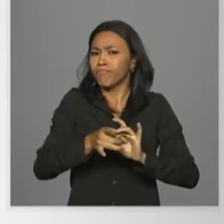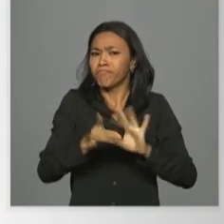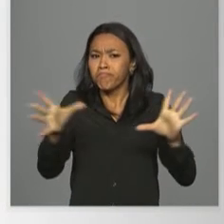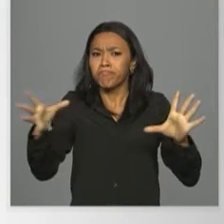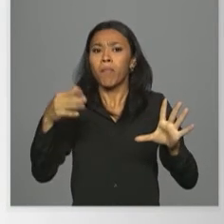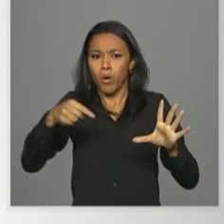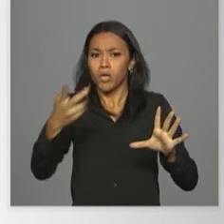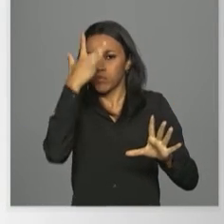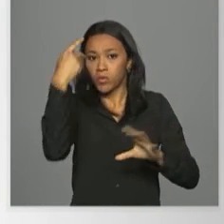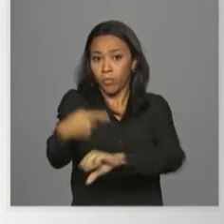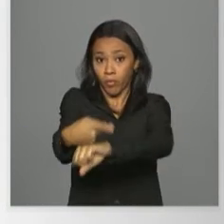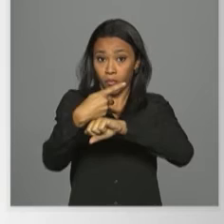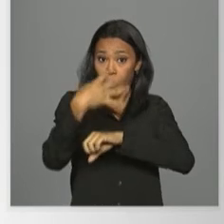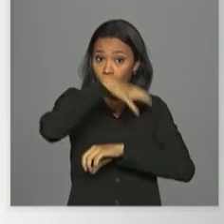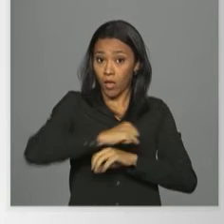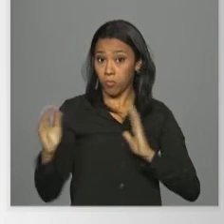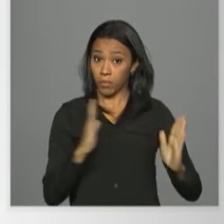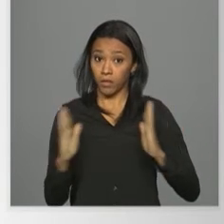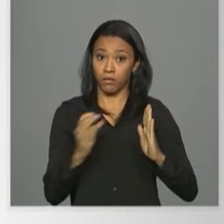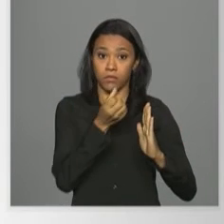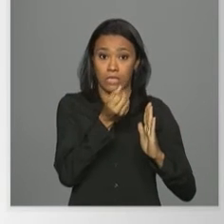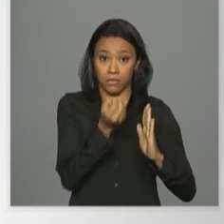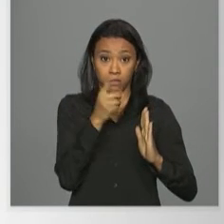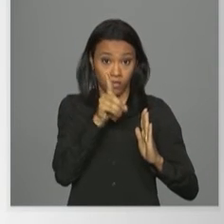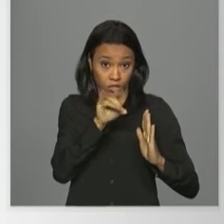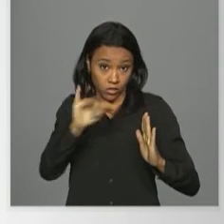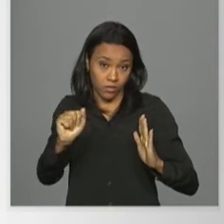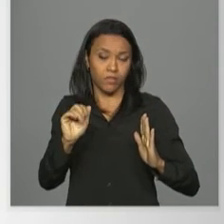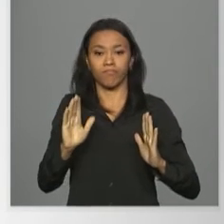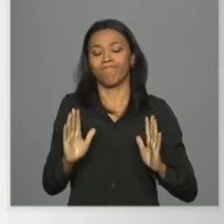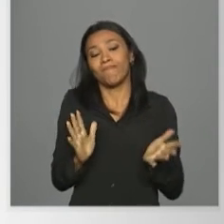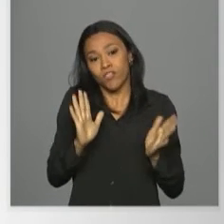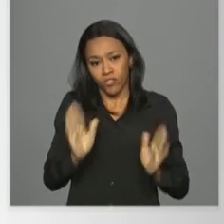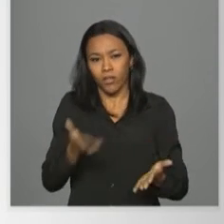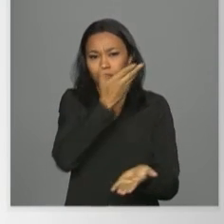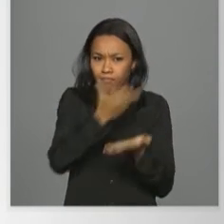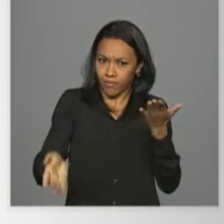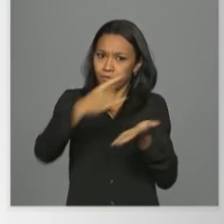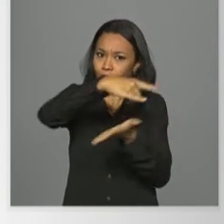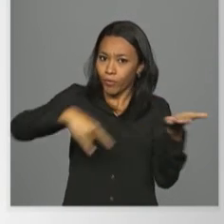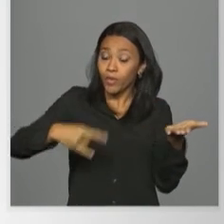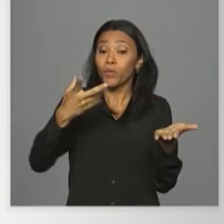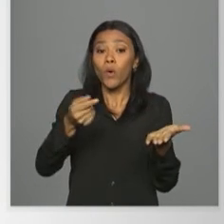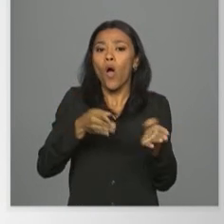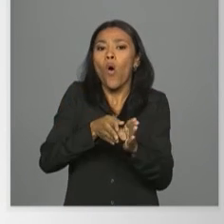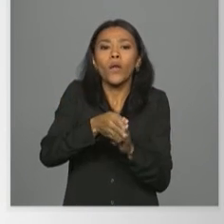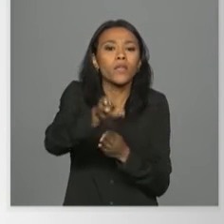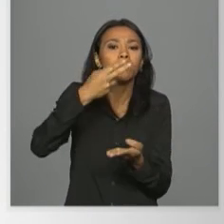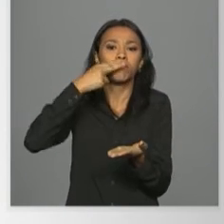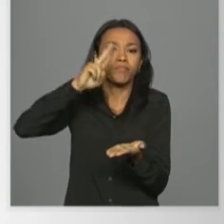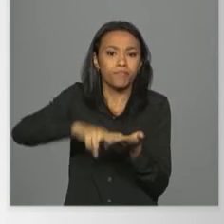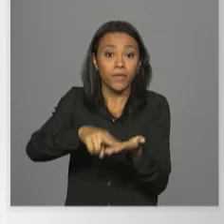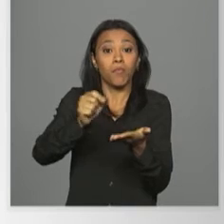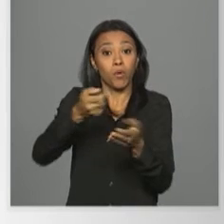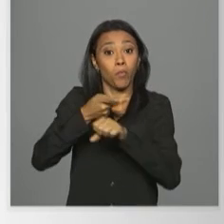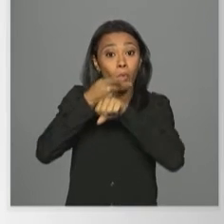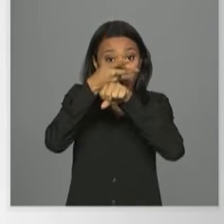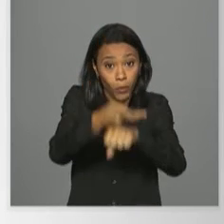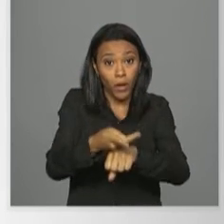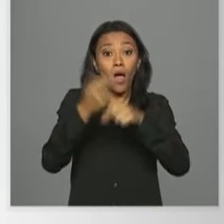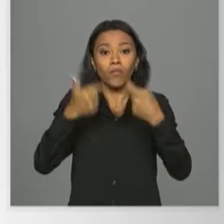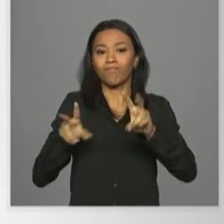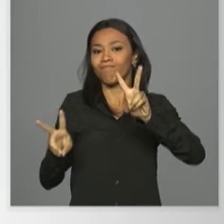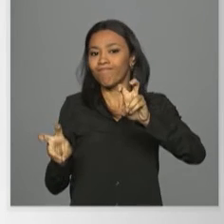para serem resgatados pelo período de 60 dias. Já quem perdeu documento, os correios aconselham procurar o serviço de achados e